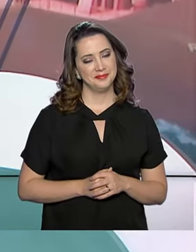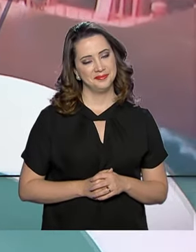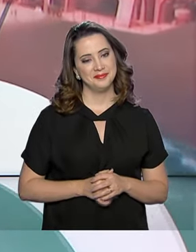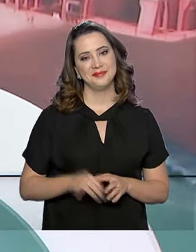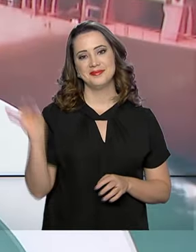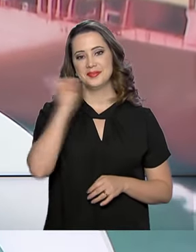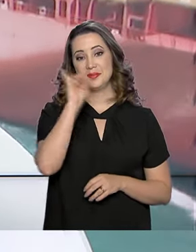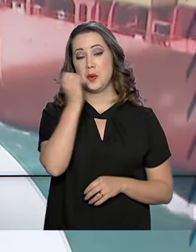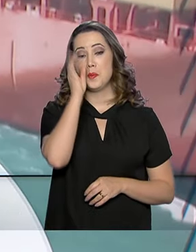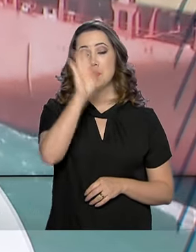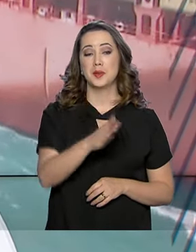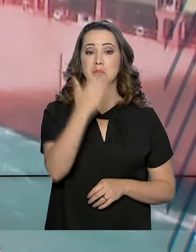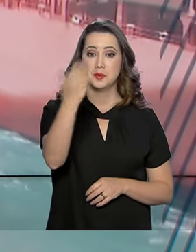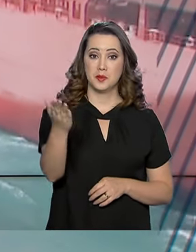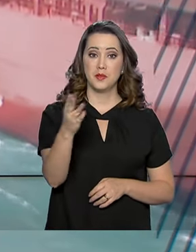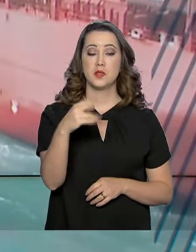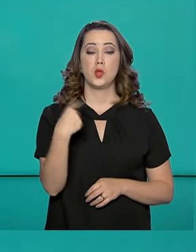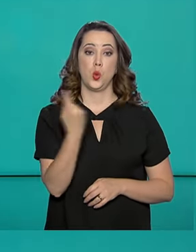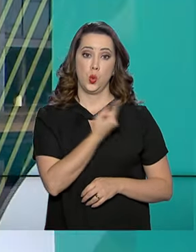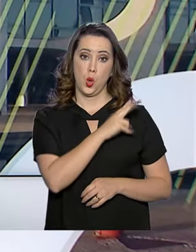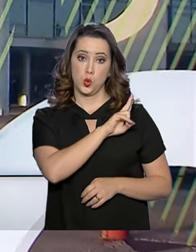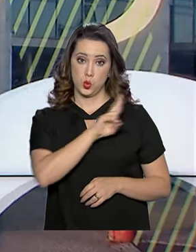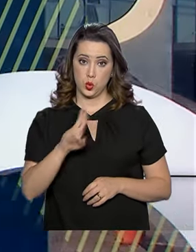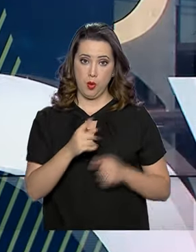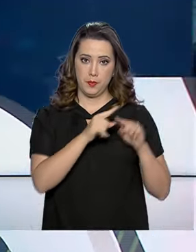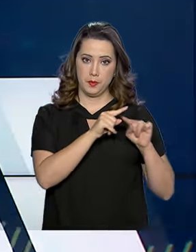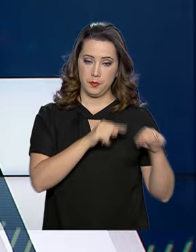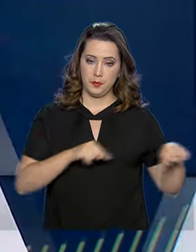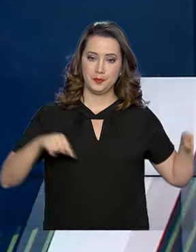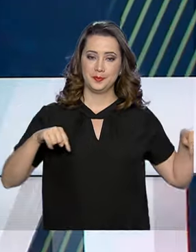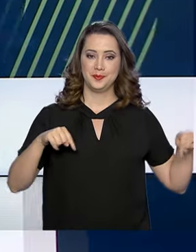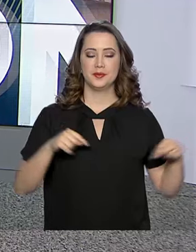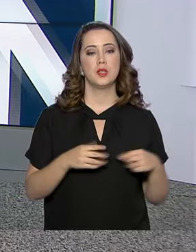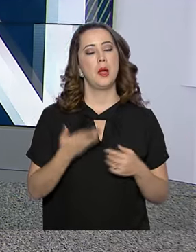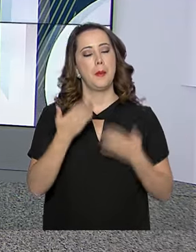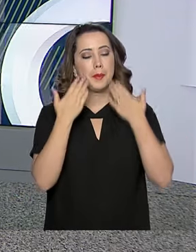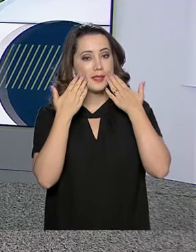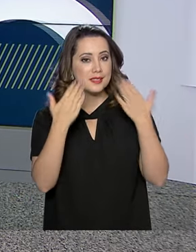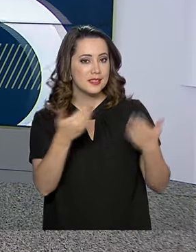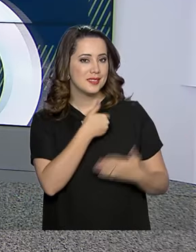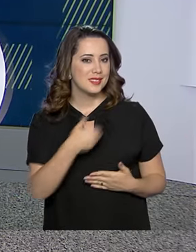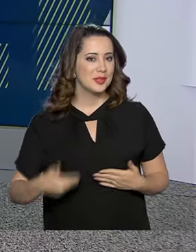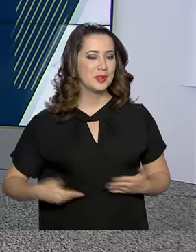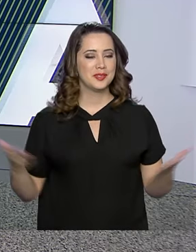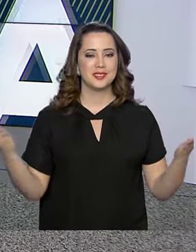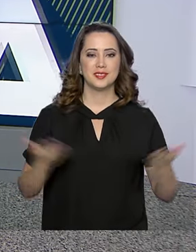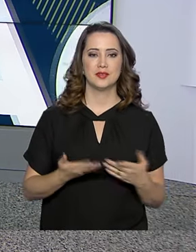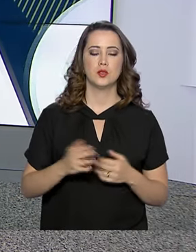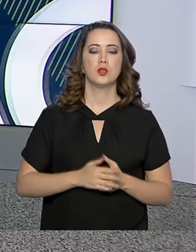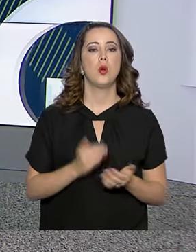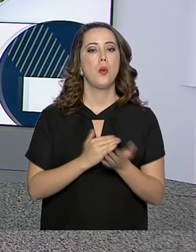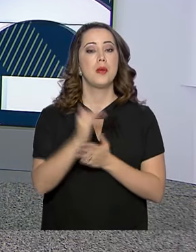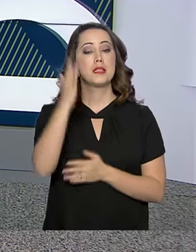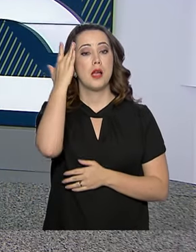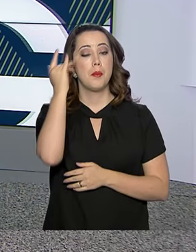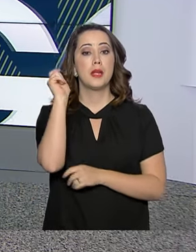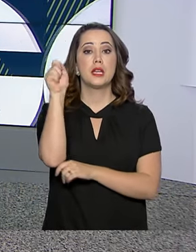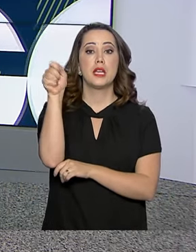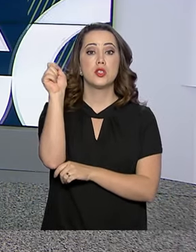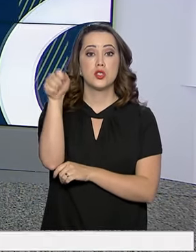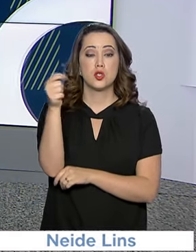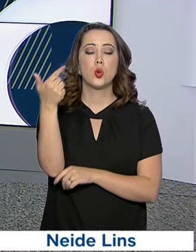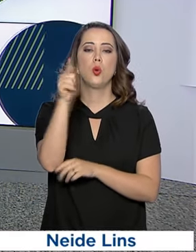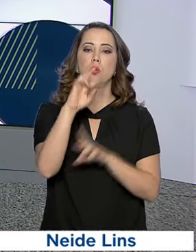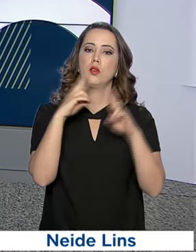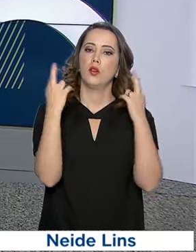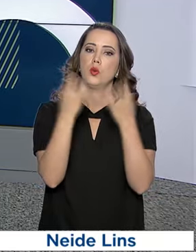Olá, boa tarde pra você, sou Lilian Reis e estamos de volta com o Governo Agora. Começa amanhã em Santa Fé, na Argentina, mais uma reunião de cúpula